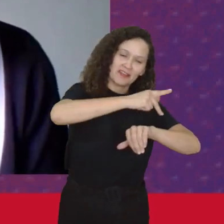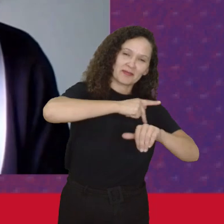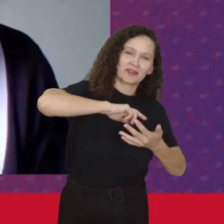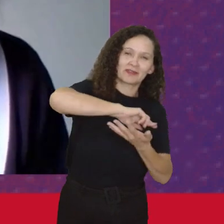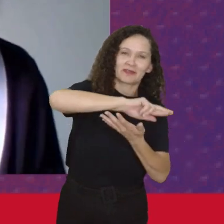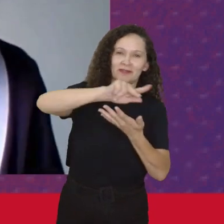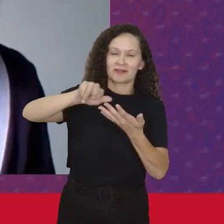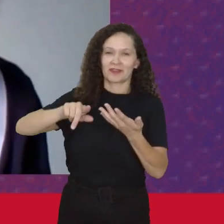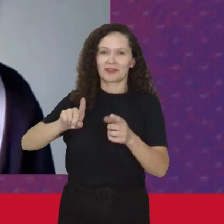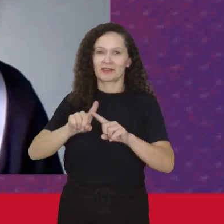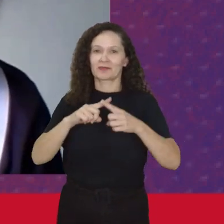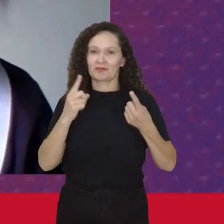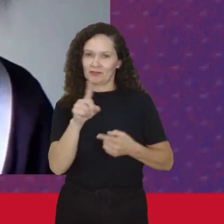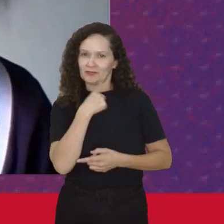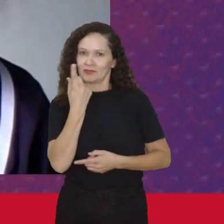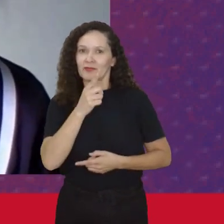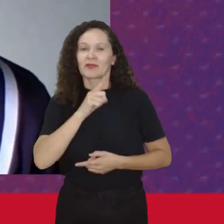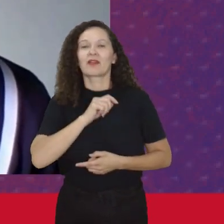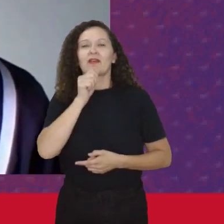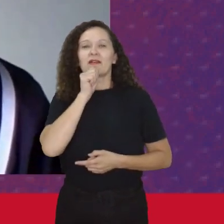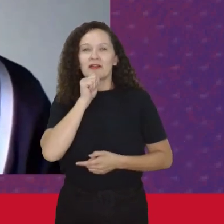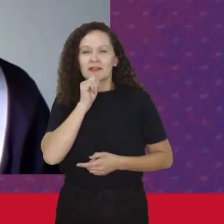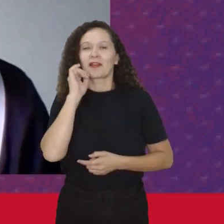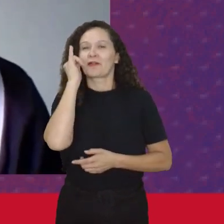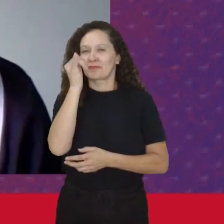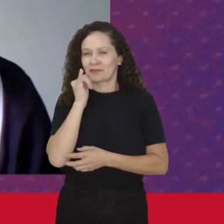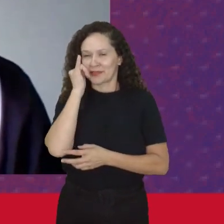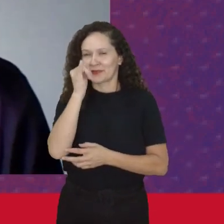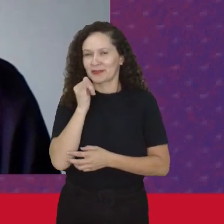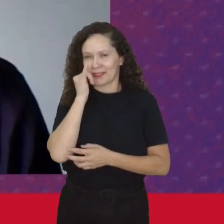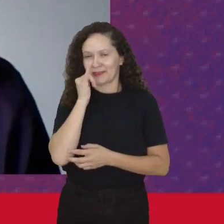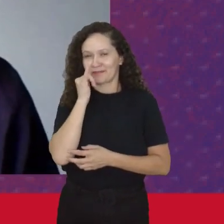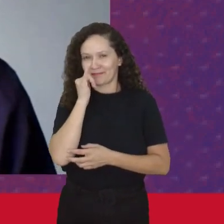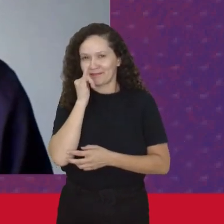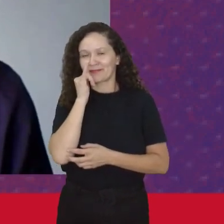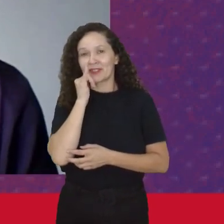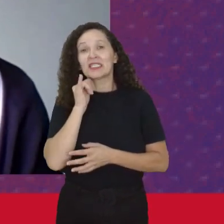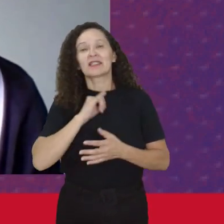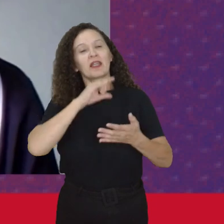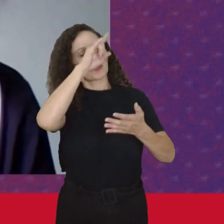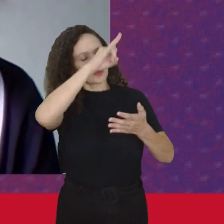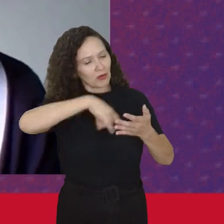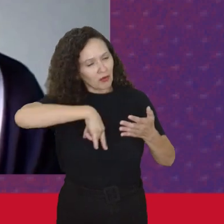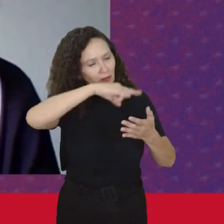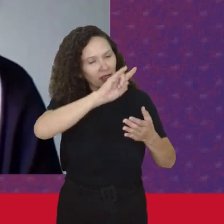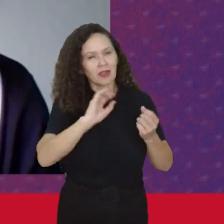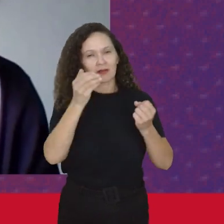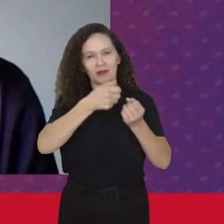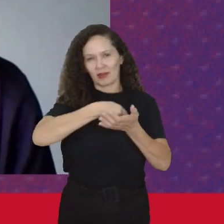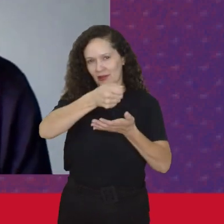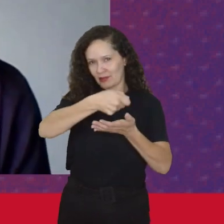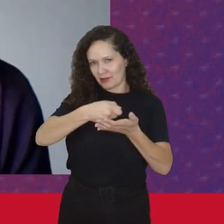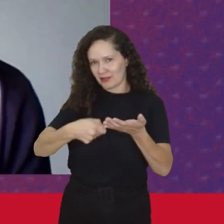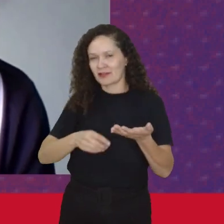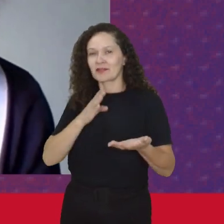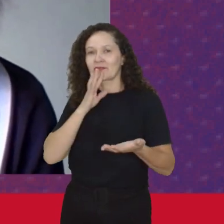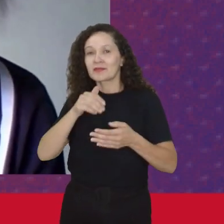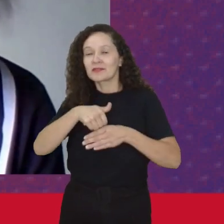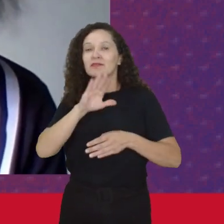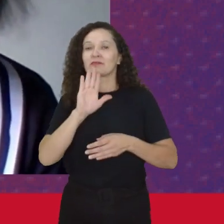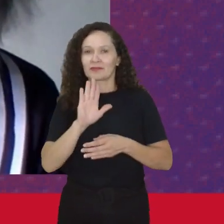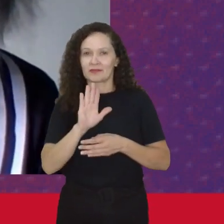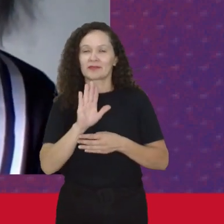A gente sempre Tem muito mais Coisa a contar Talvez também O que está mais Documentado E que a gente Conhece mais